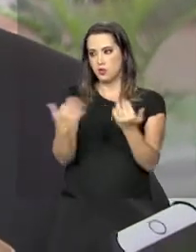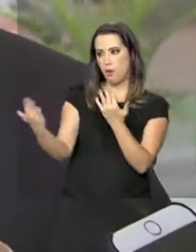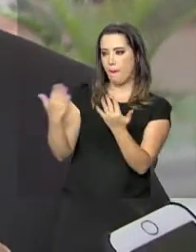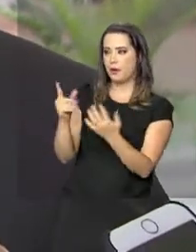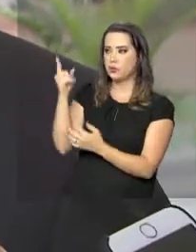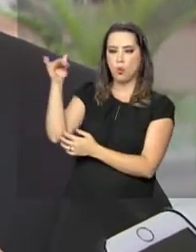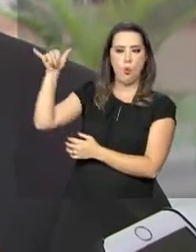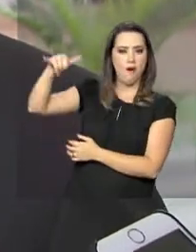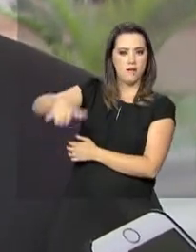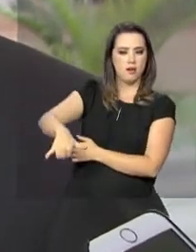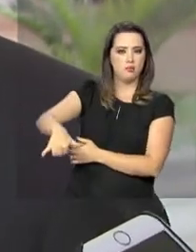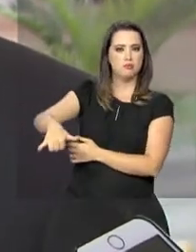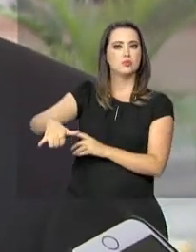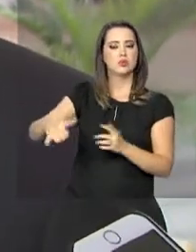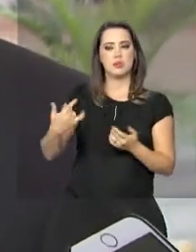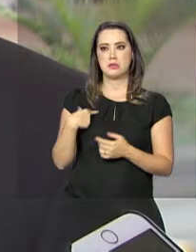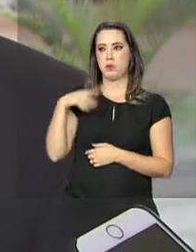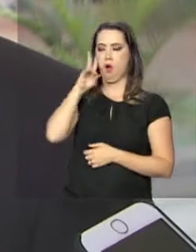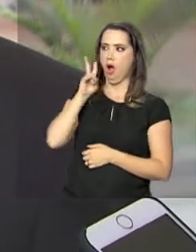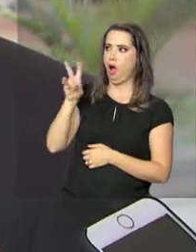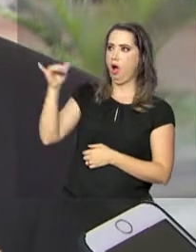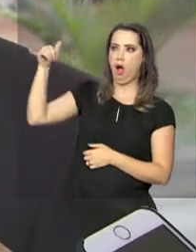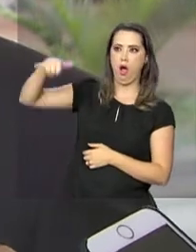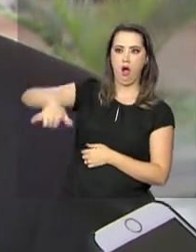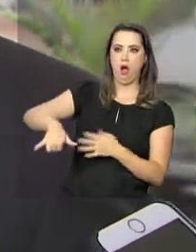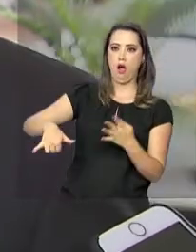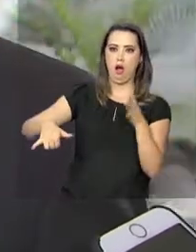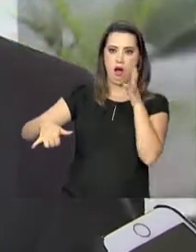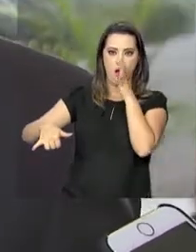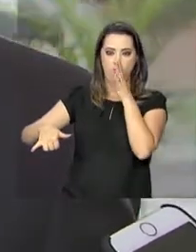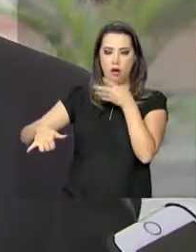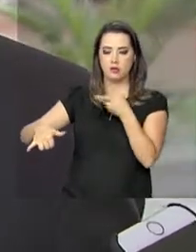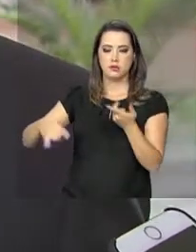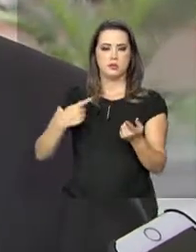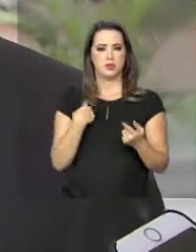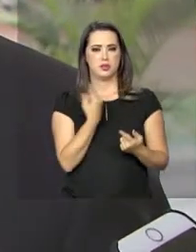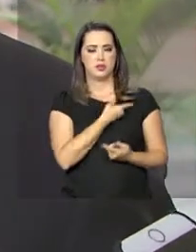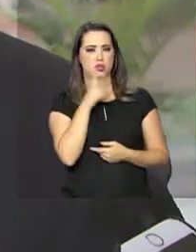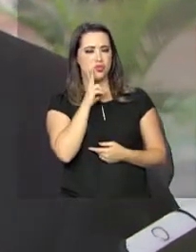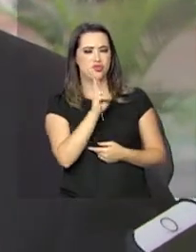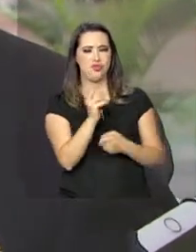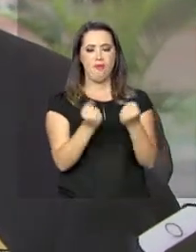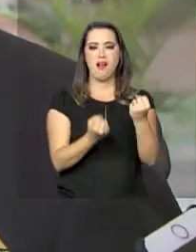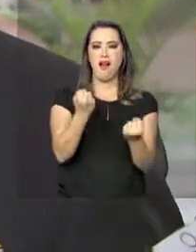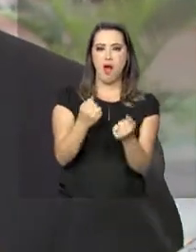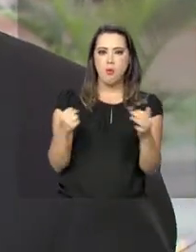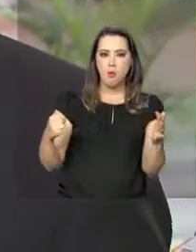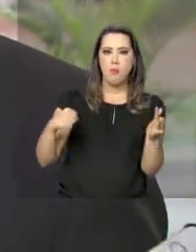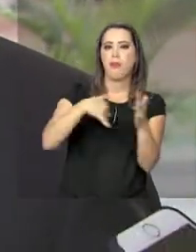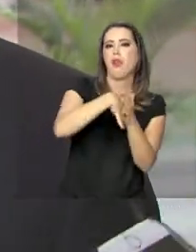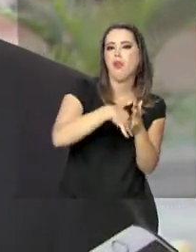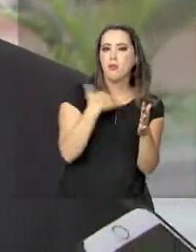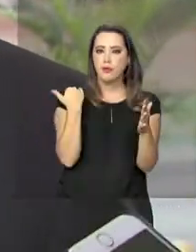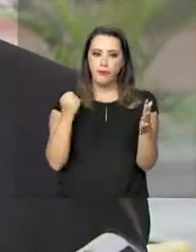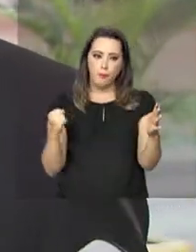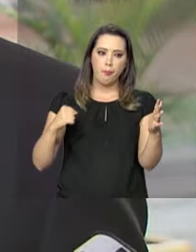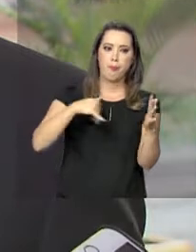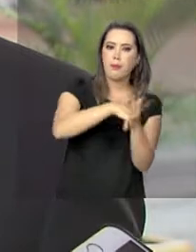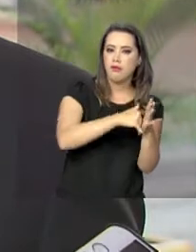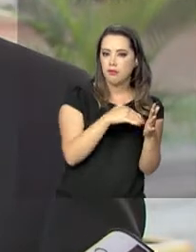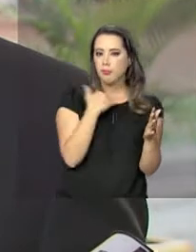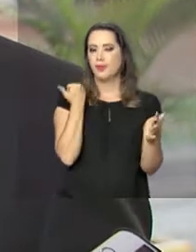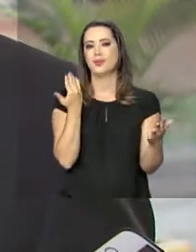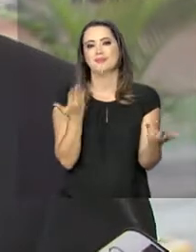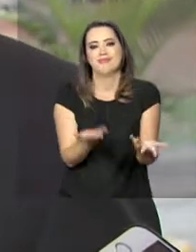qualquer parte do mundo, todo mundo se assusta, todo mundo se espanta. Mas enquanto nós temos esses números pulverizados de vítimas fatais no